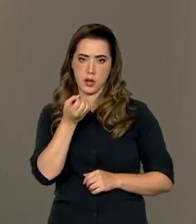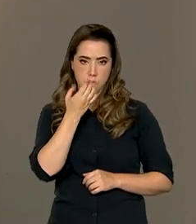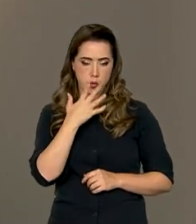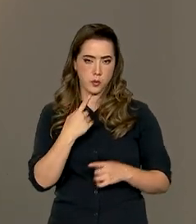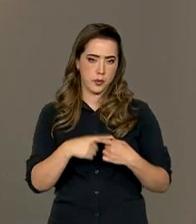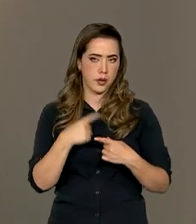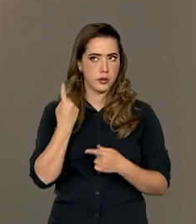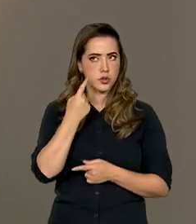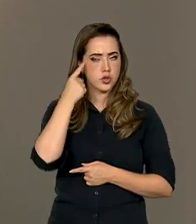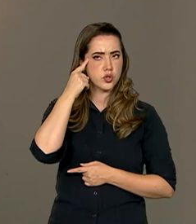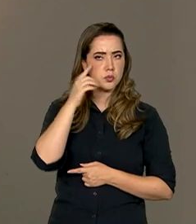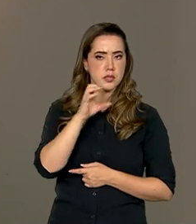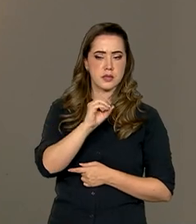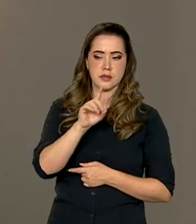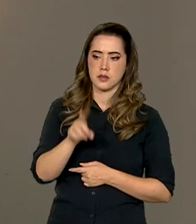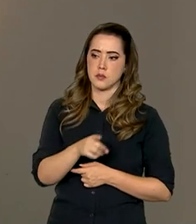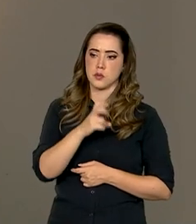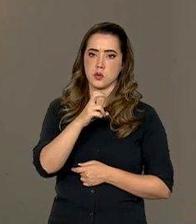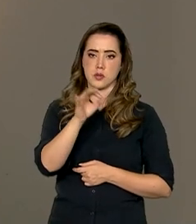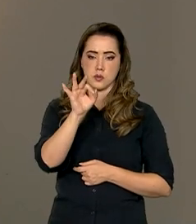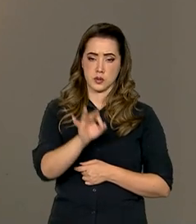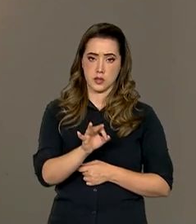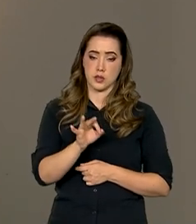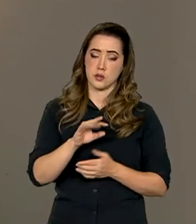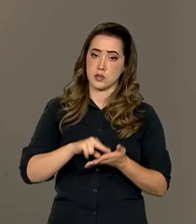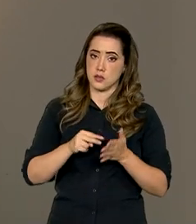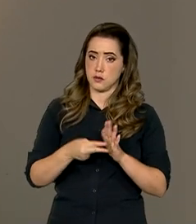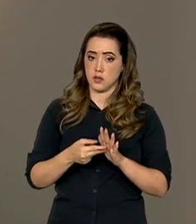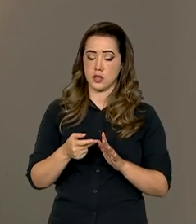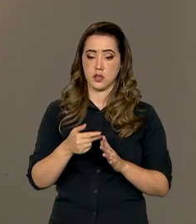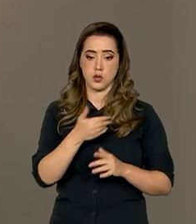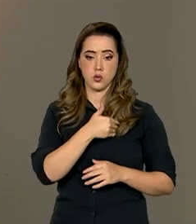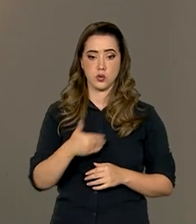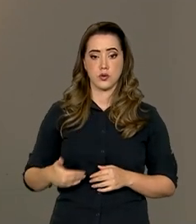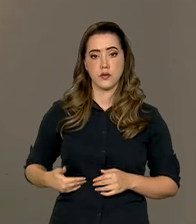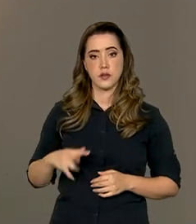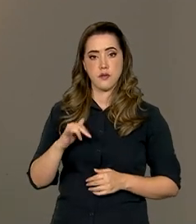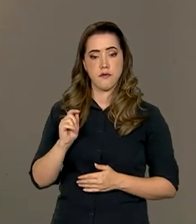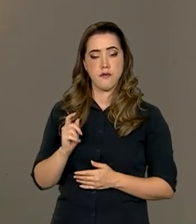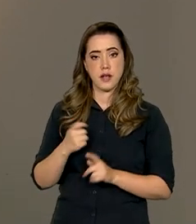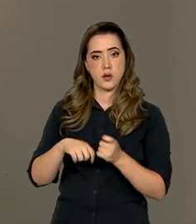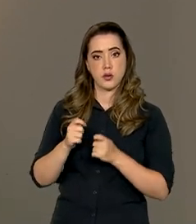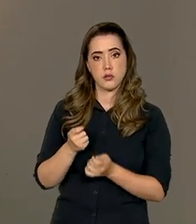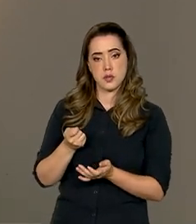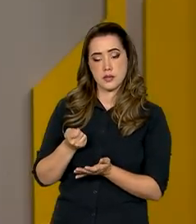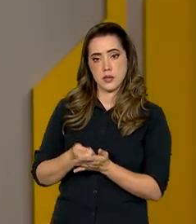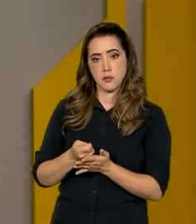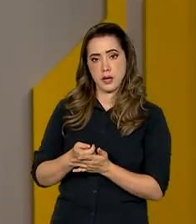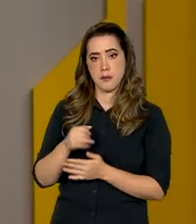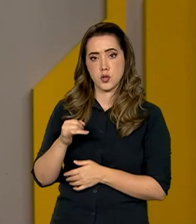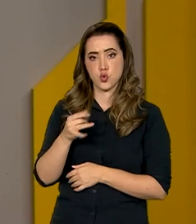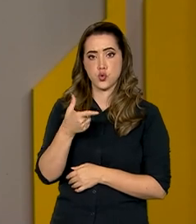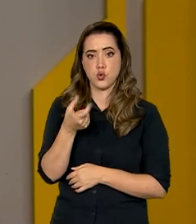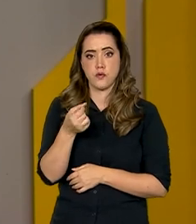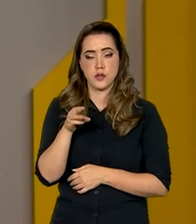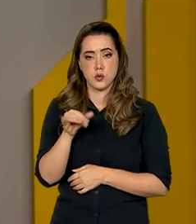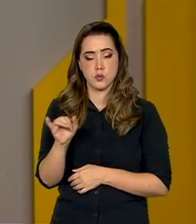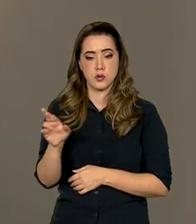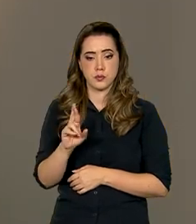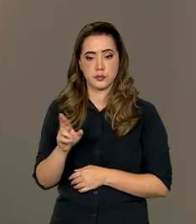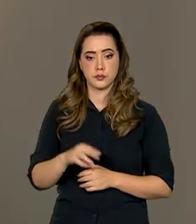,5%, eu estou falando para você que o governo vai estar economizando 20 bilhões no pagamento de juros. Isso por...